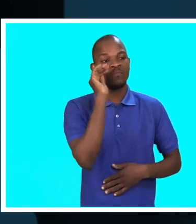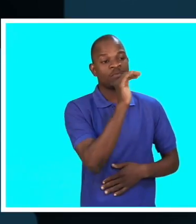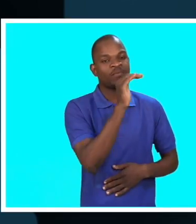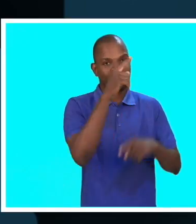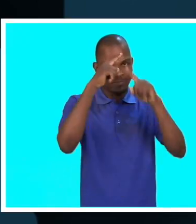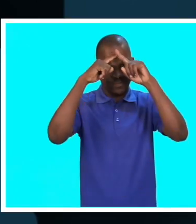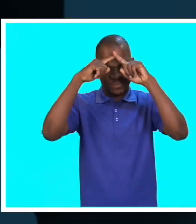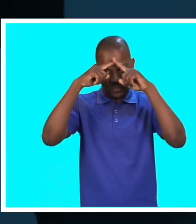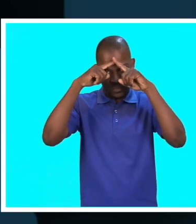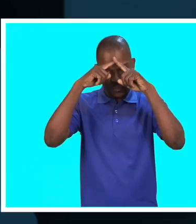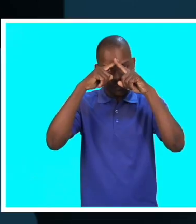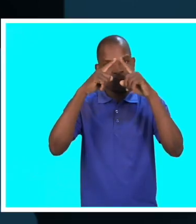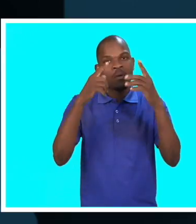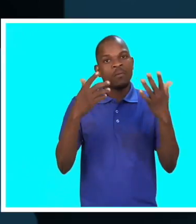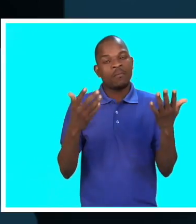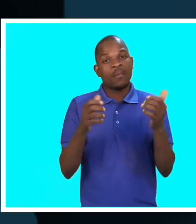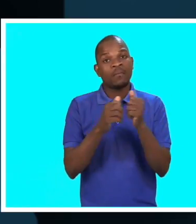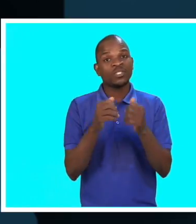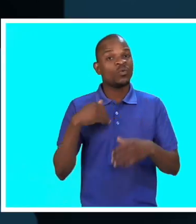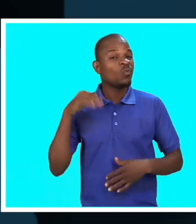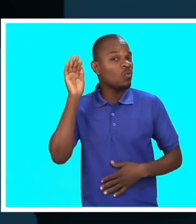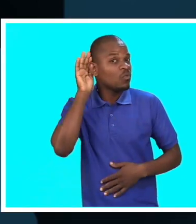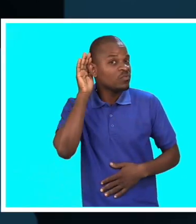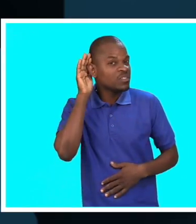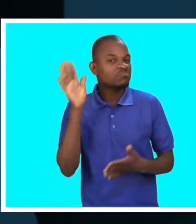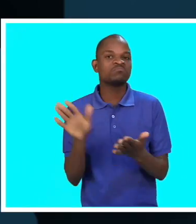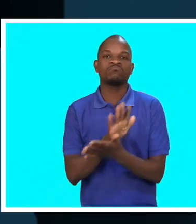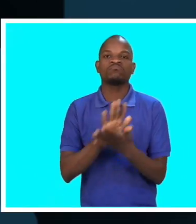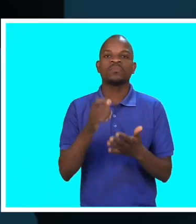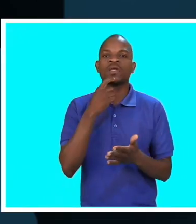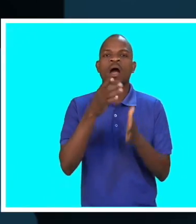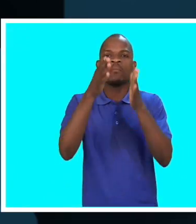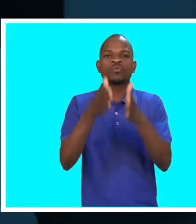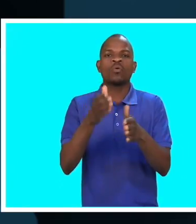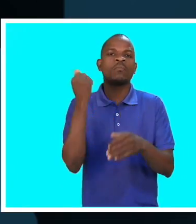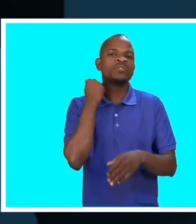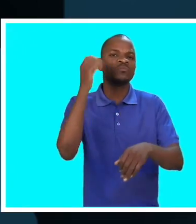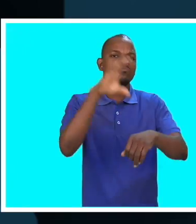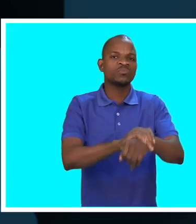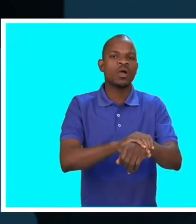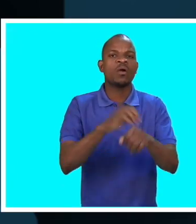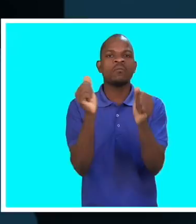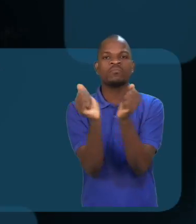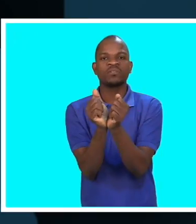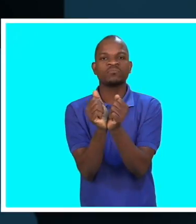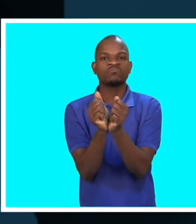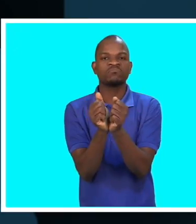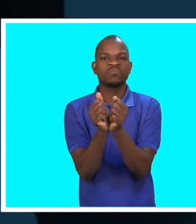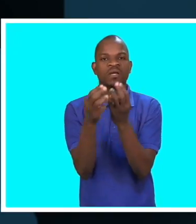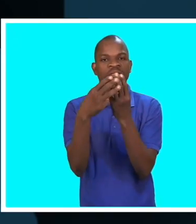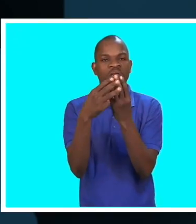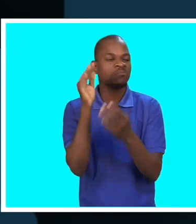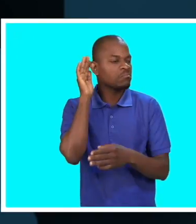acionam a polícia mesmo. Só que eu nunca ouvi que os malfeitores foram encontrados ou foram